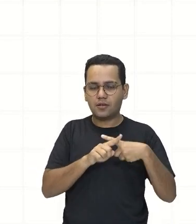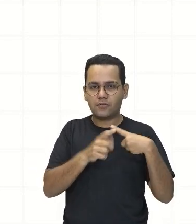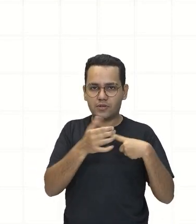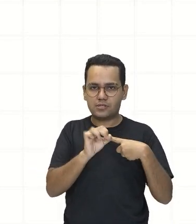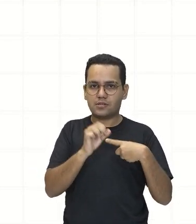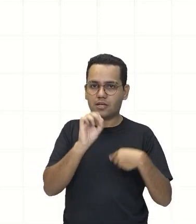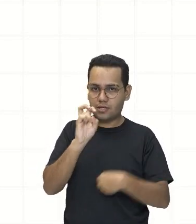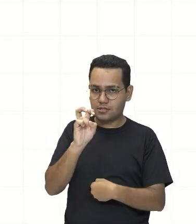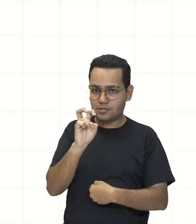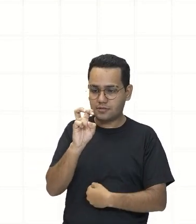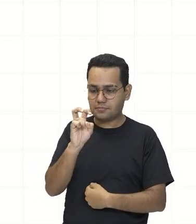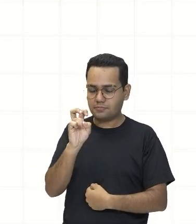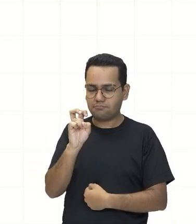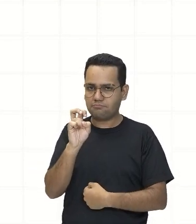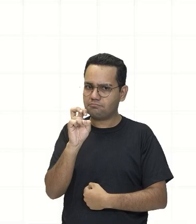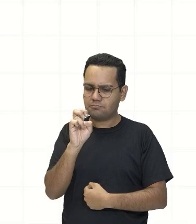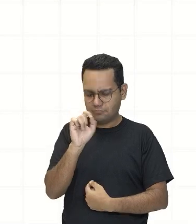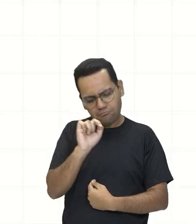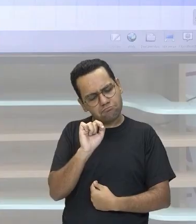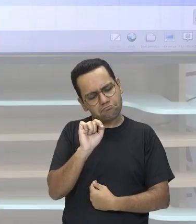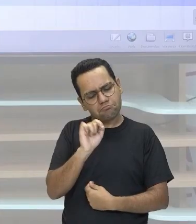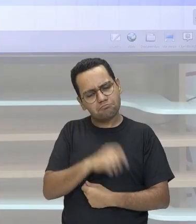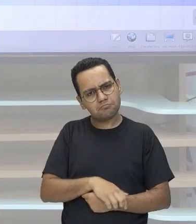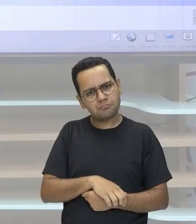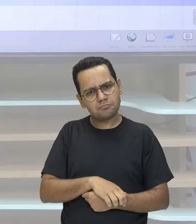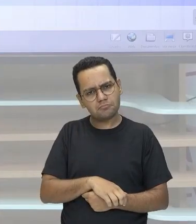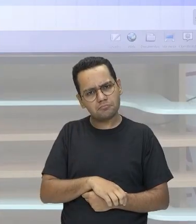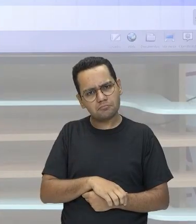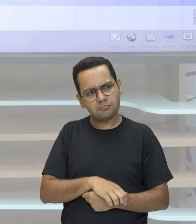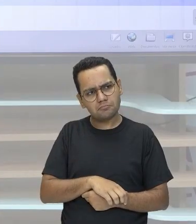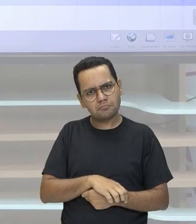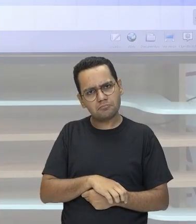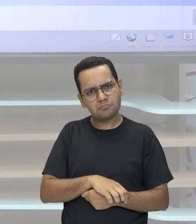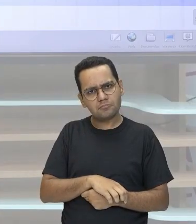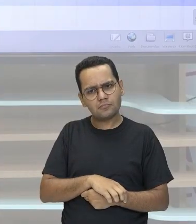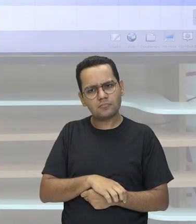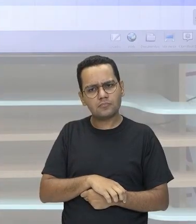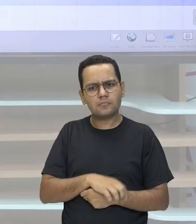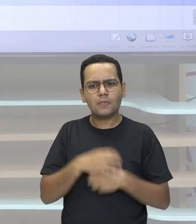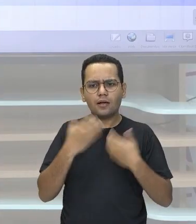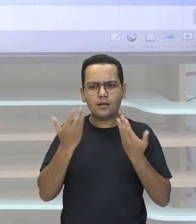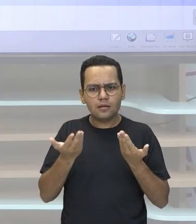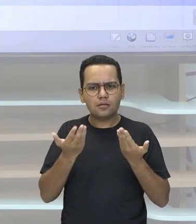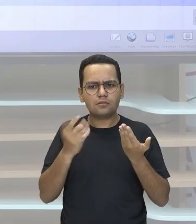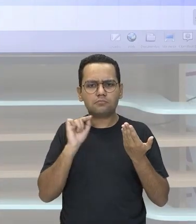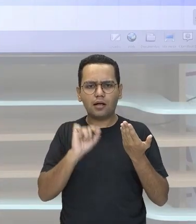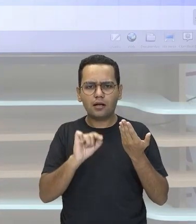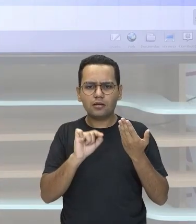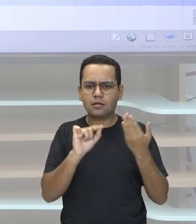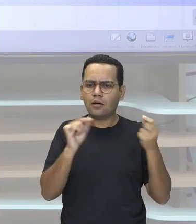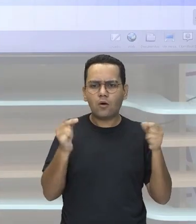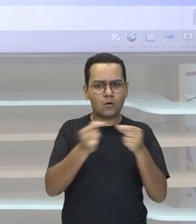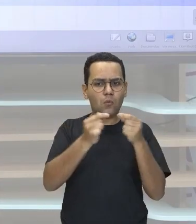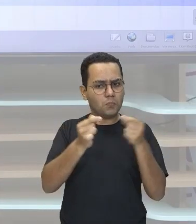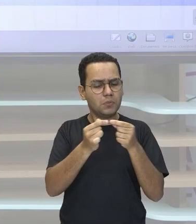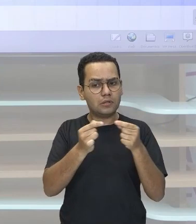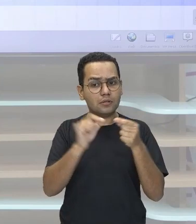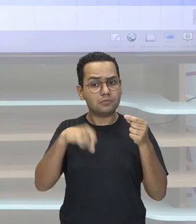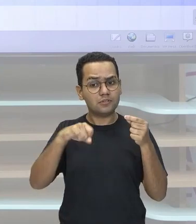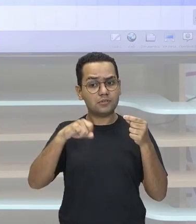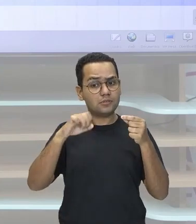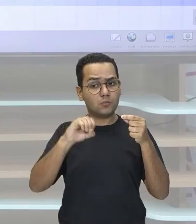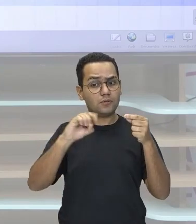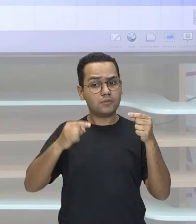10 elevado a 5 Ora Nesse caso Eu não preciso mais